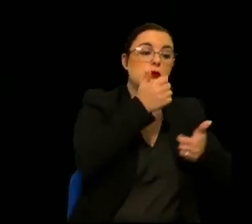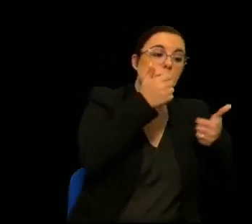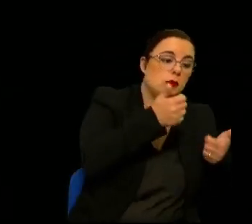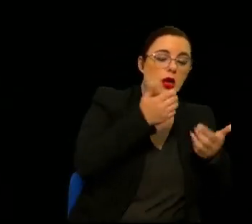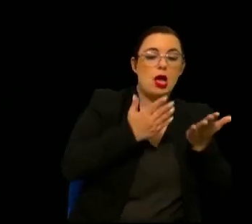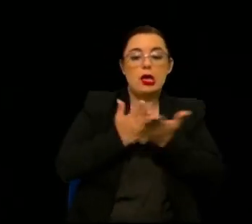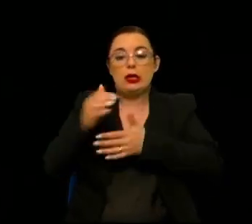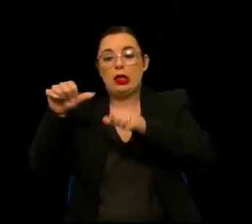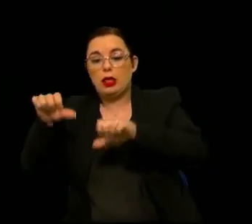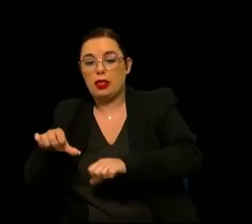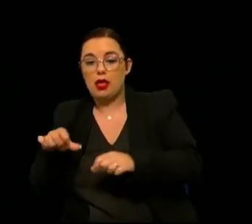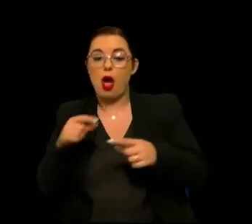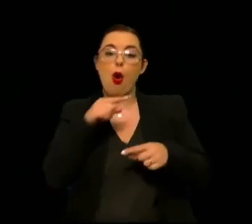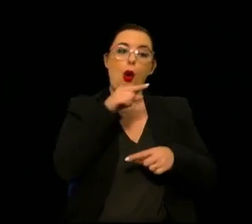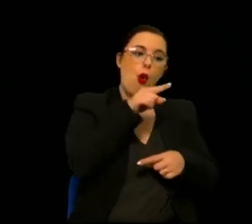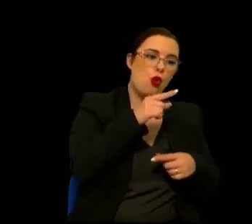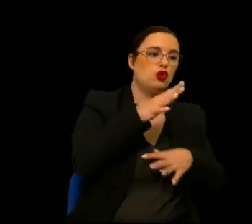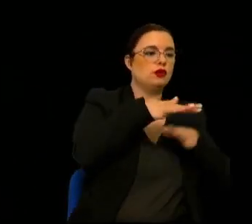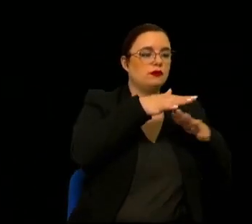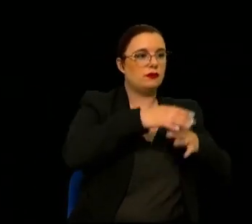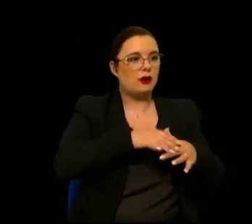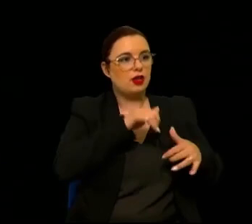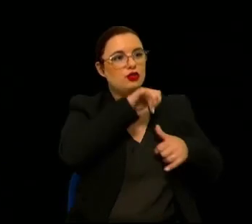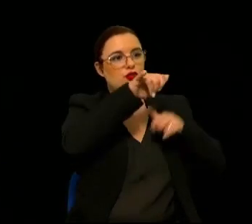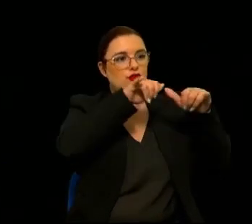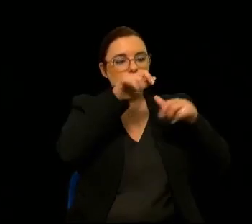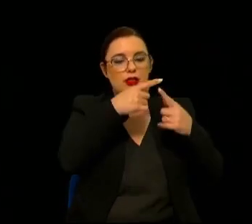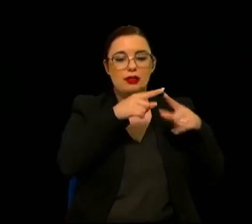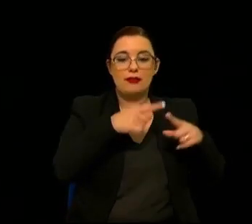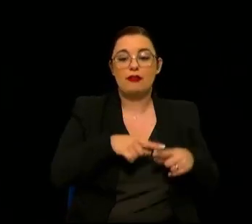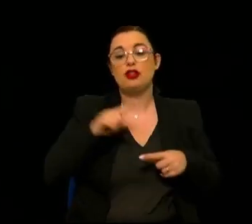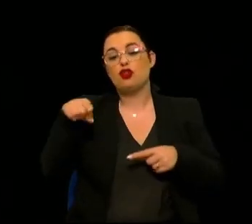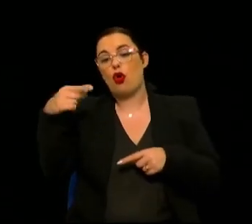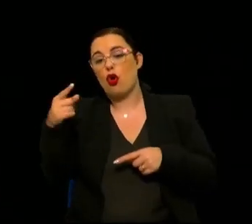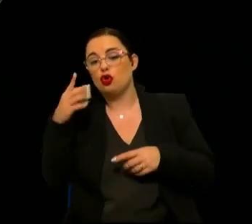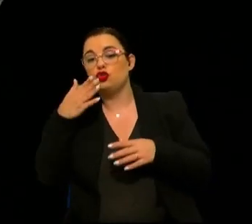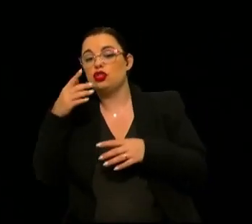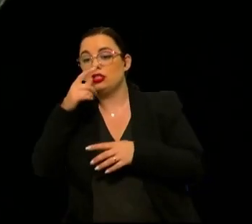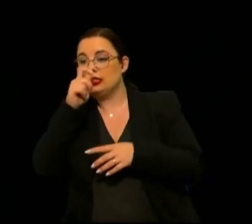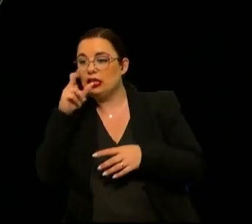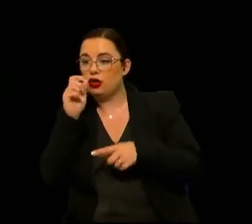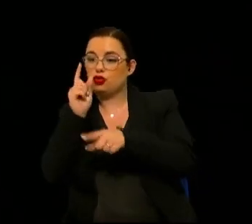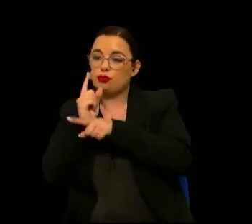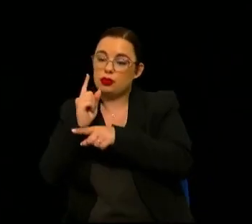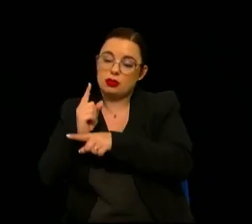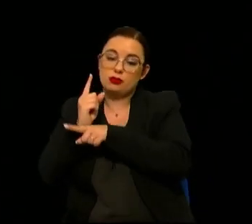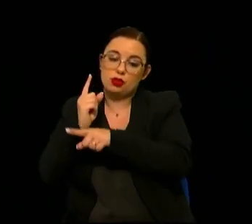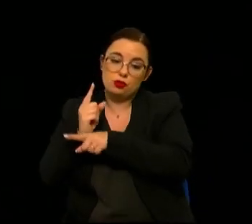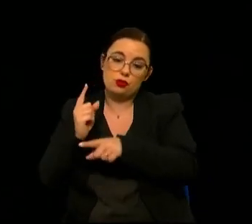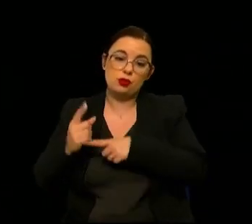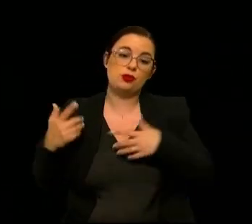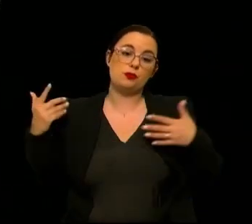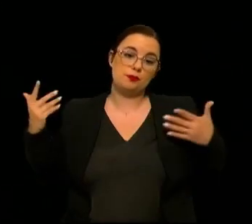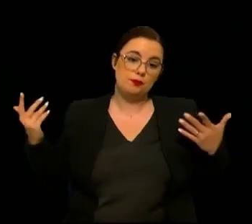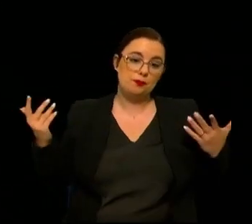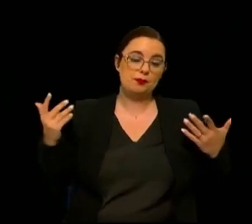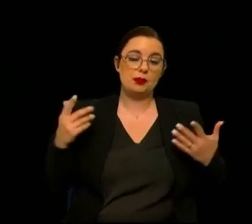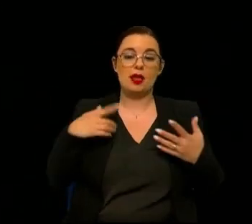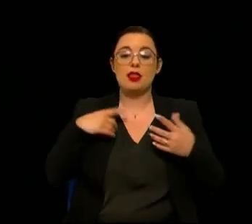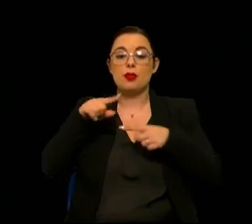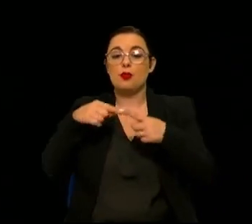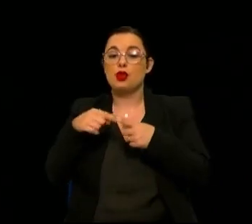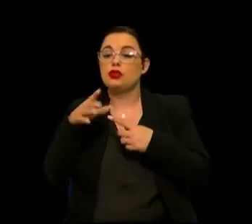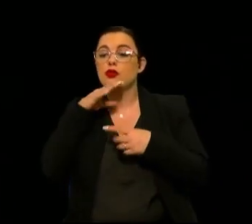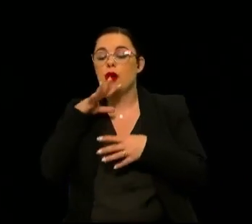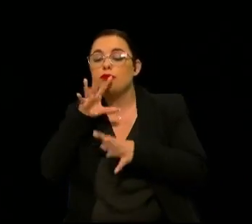às circunstâncias, sobrevive e faz outros voos e não volta a fazer a mesma agneira. E a agneira quer dizer que pousam lá no terreno e são comidos pelos